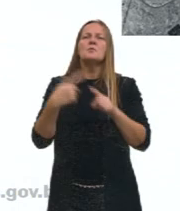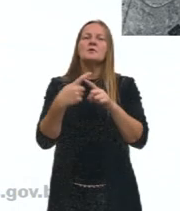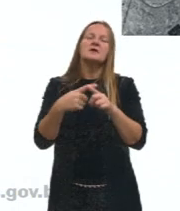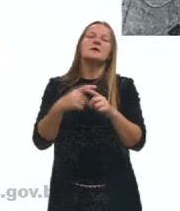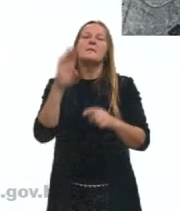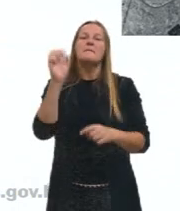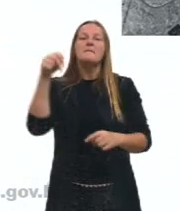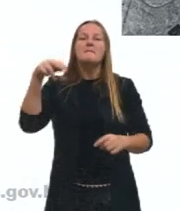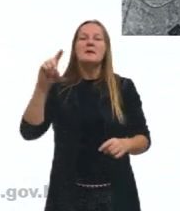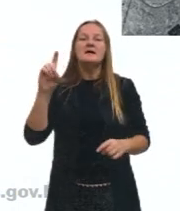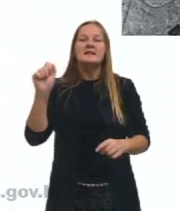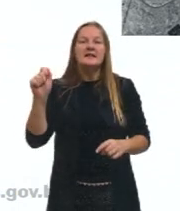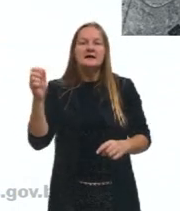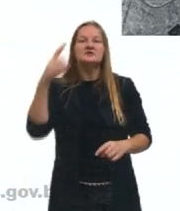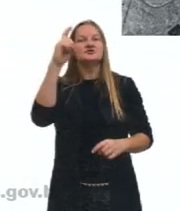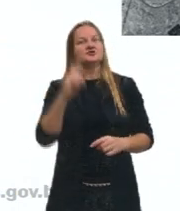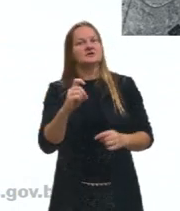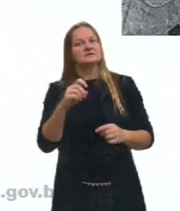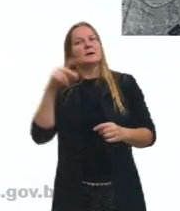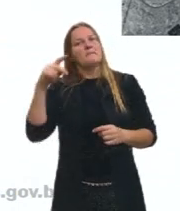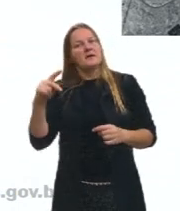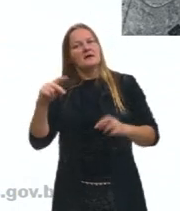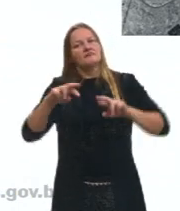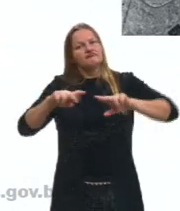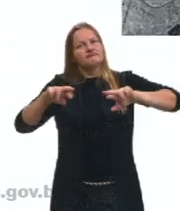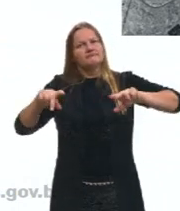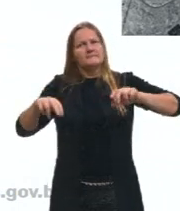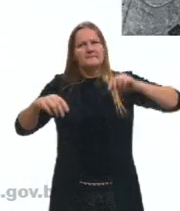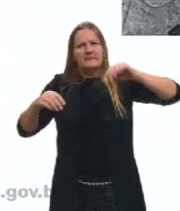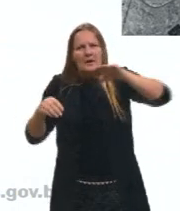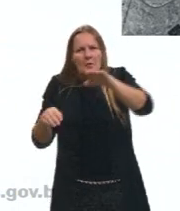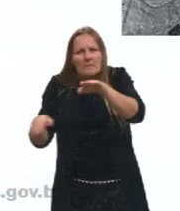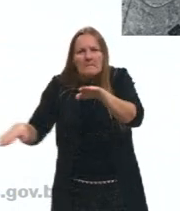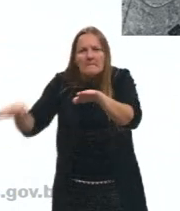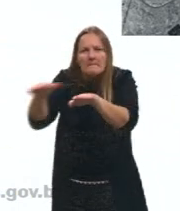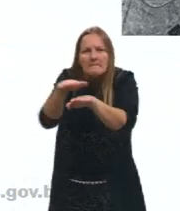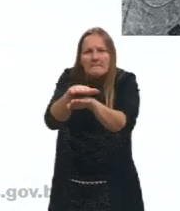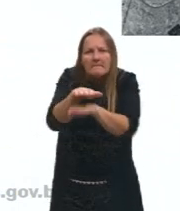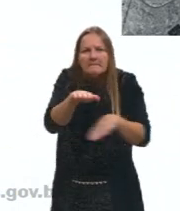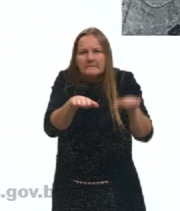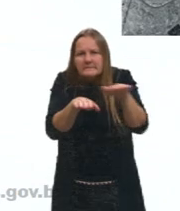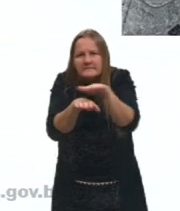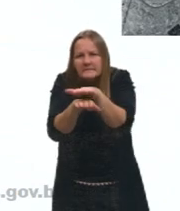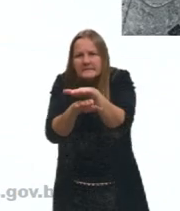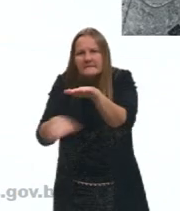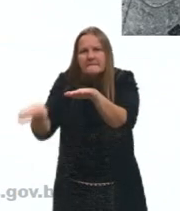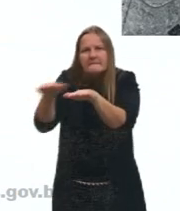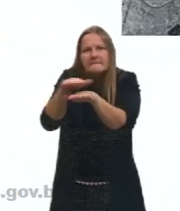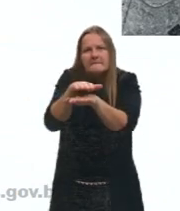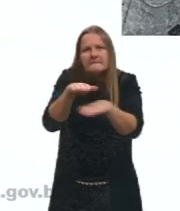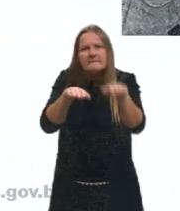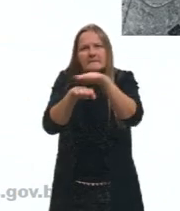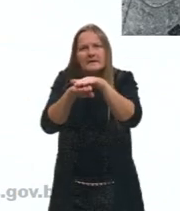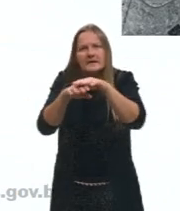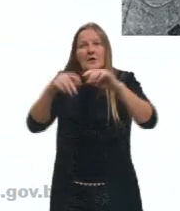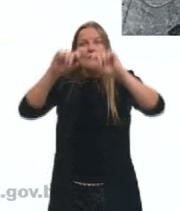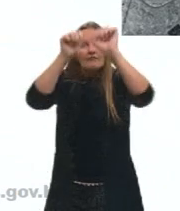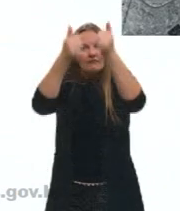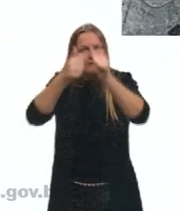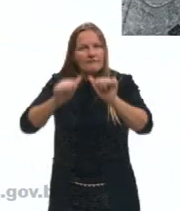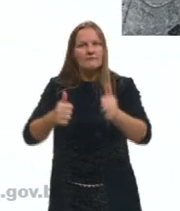vai sobrepondo essas imagens, né, essas camadas do albedo, e aí a gente consegue formar, por exemplo,